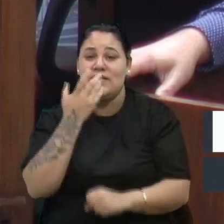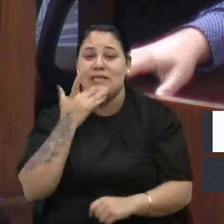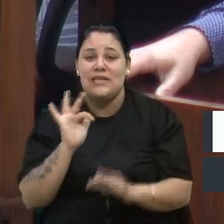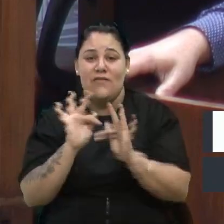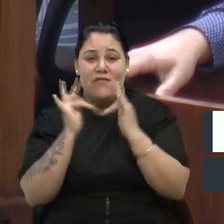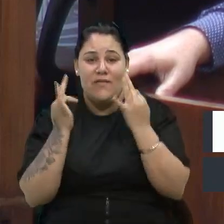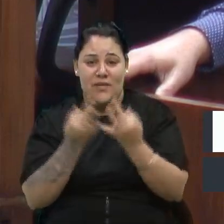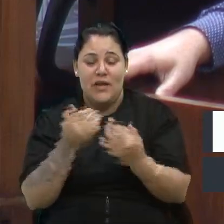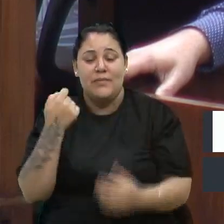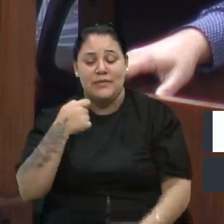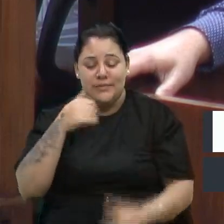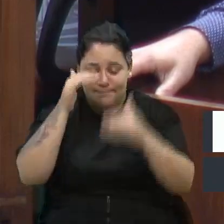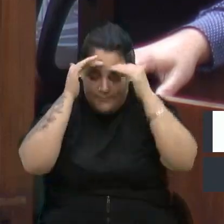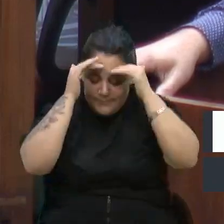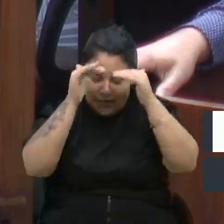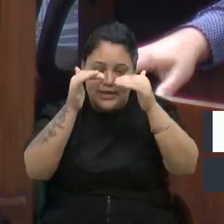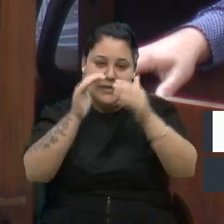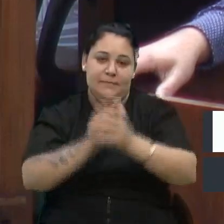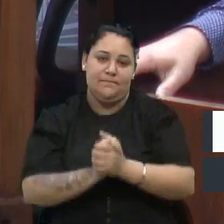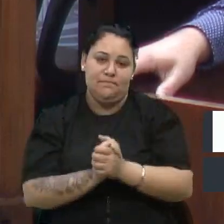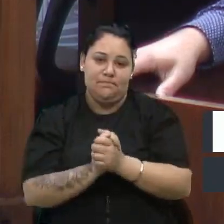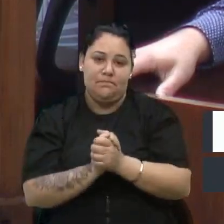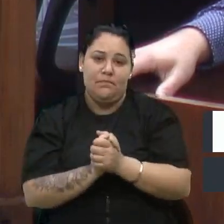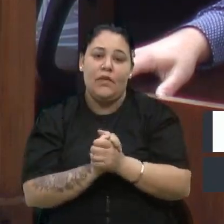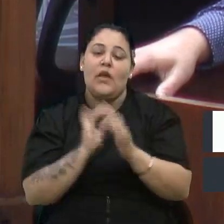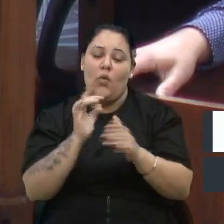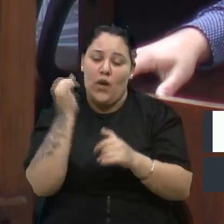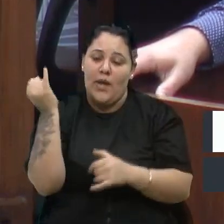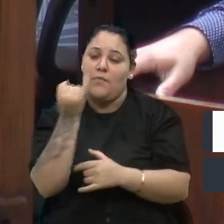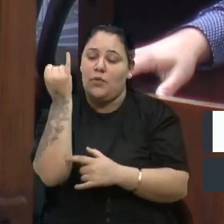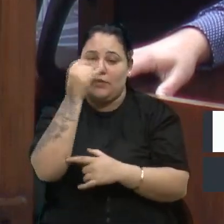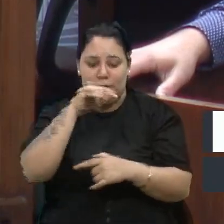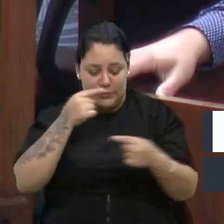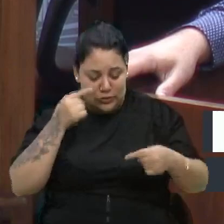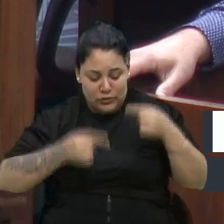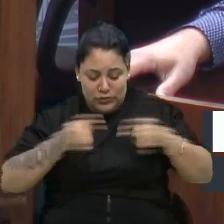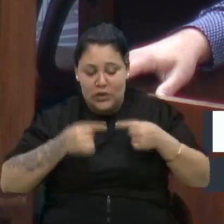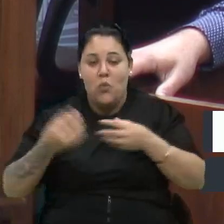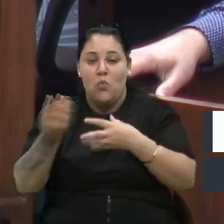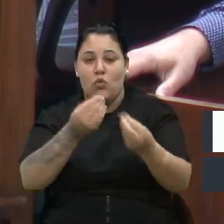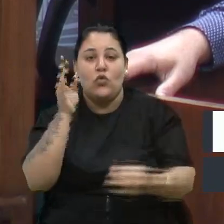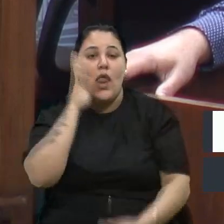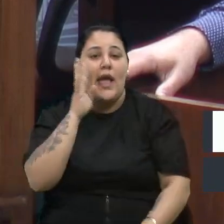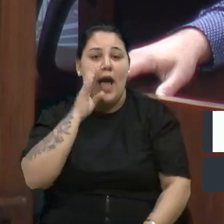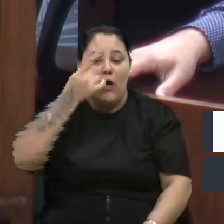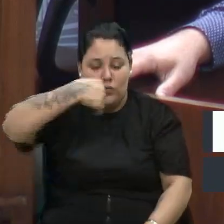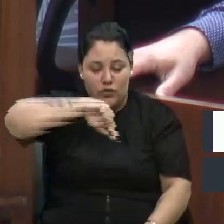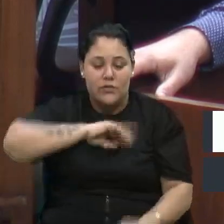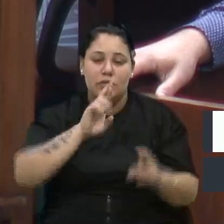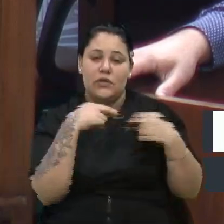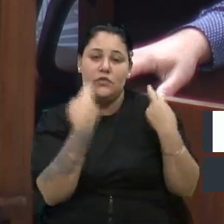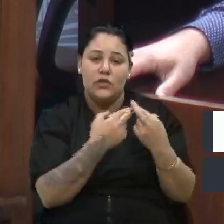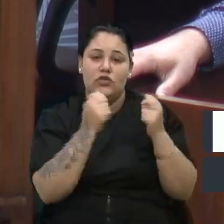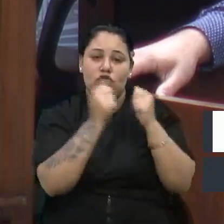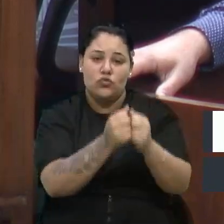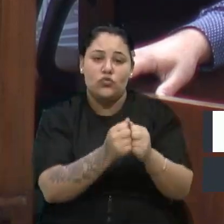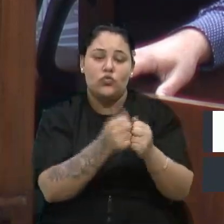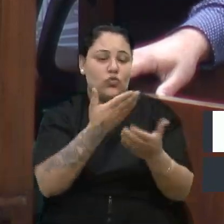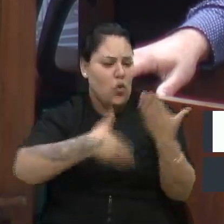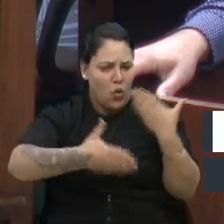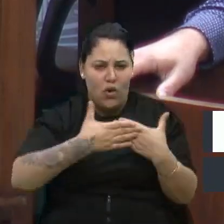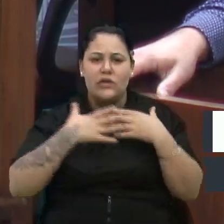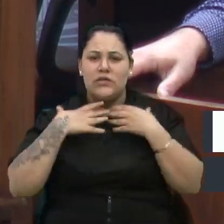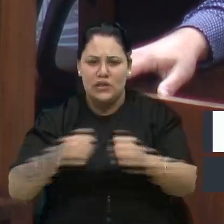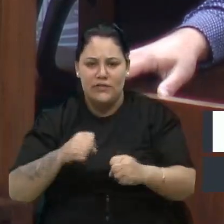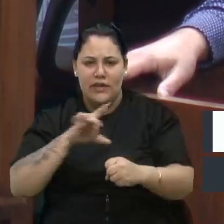precisam ser respeitadas. Então, foi oportuno esse debate, foi muito bacana. E nós vamos estar reunindo aí com as secretarias, né? Sei